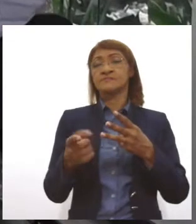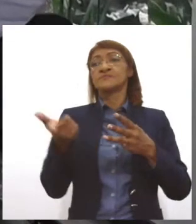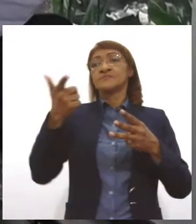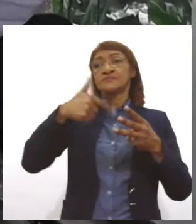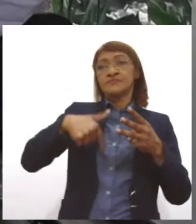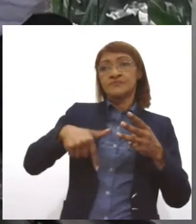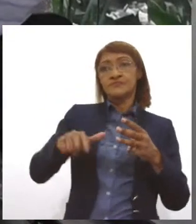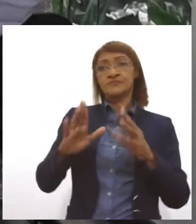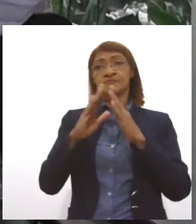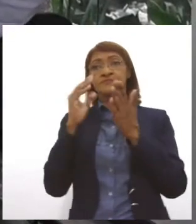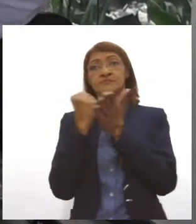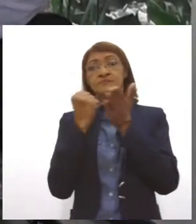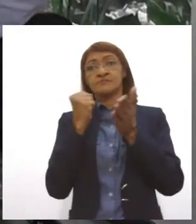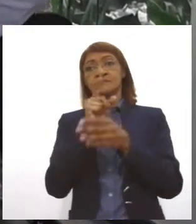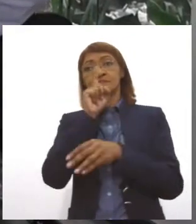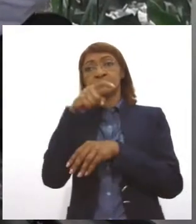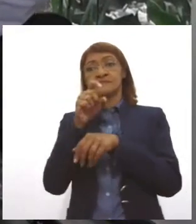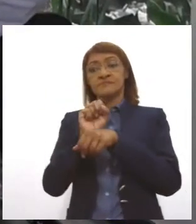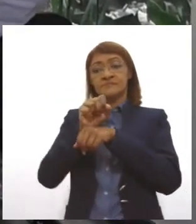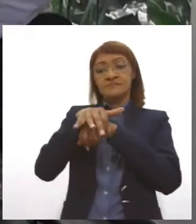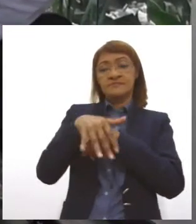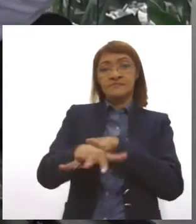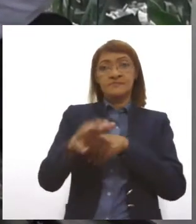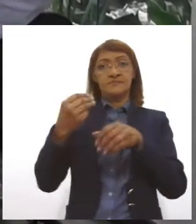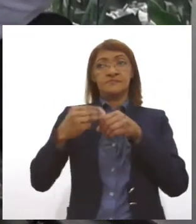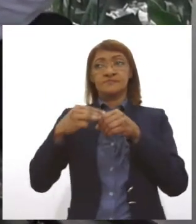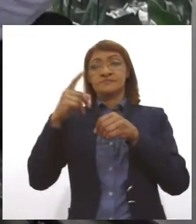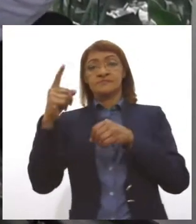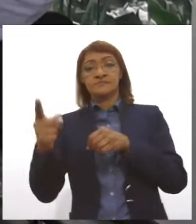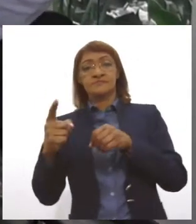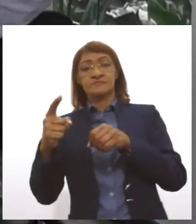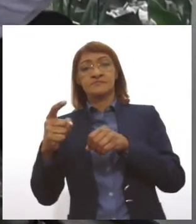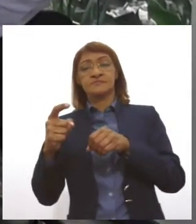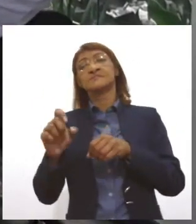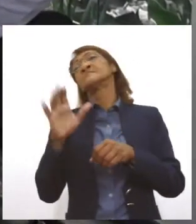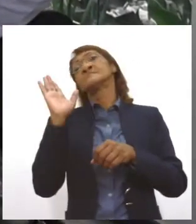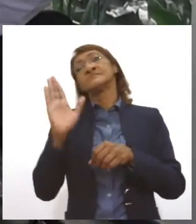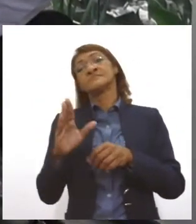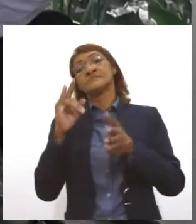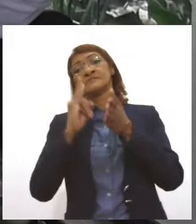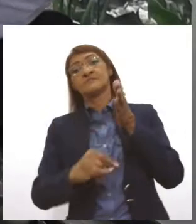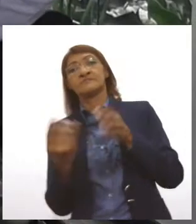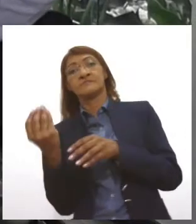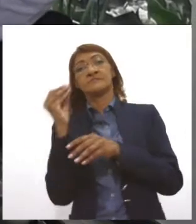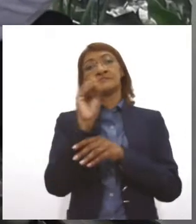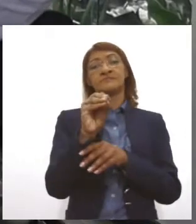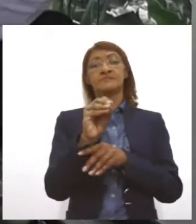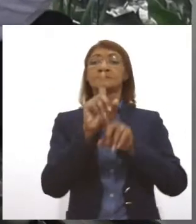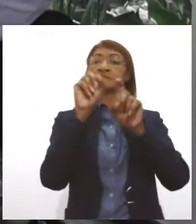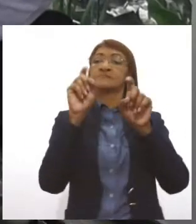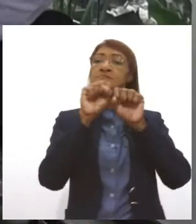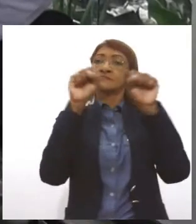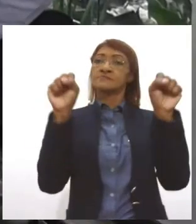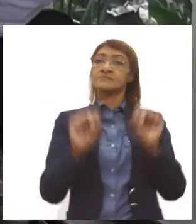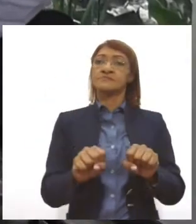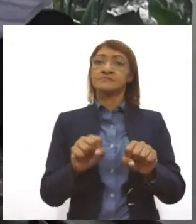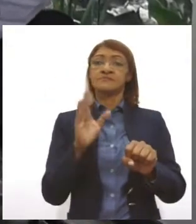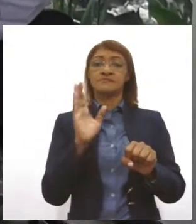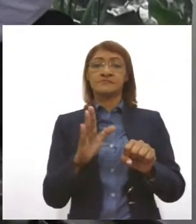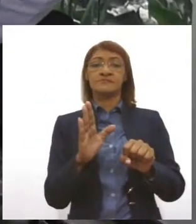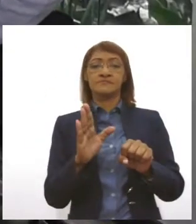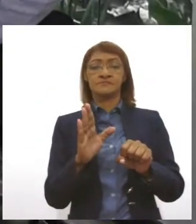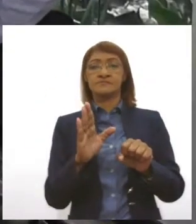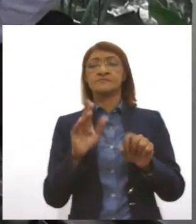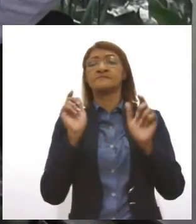disponibiliza esse documento na plataforma e vai ficar acessível para qualquer cartório e qualquer pessoa poder imprimir aquela cópia com